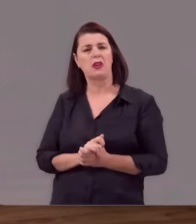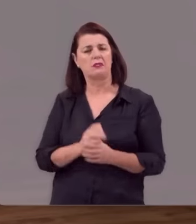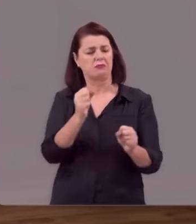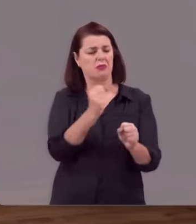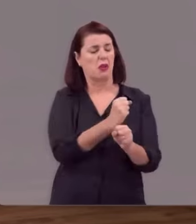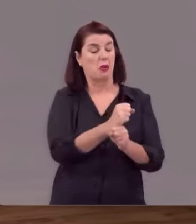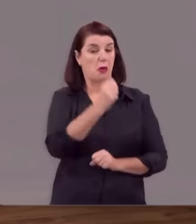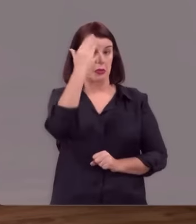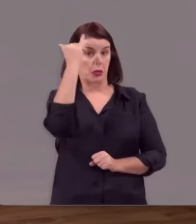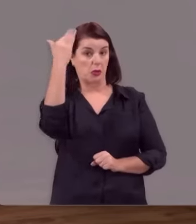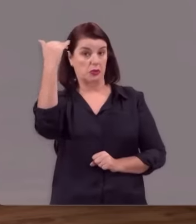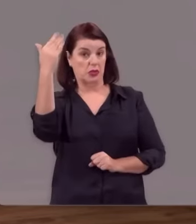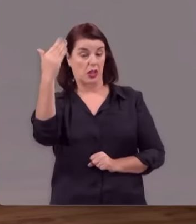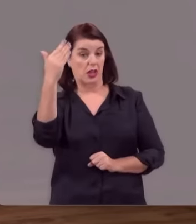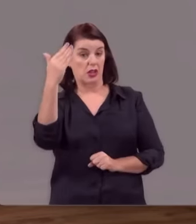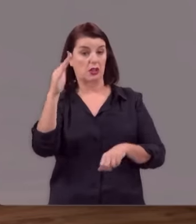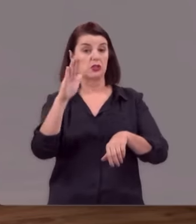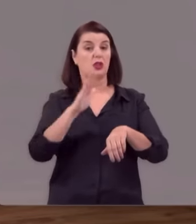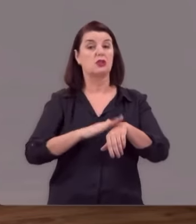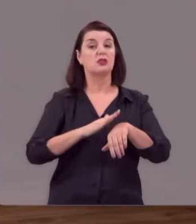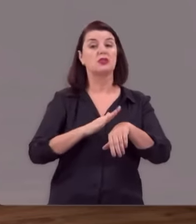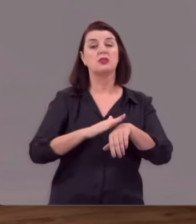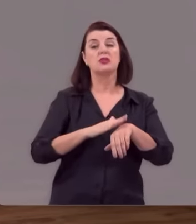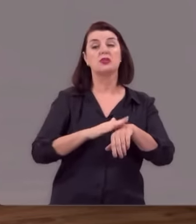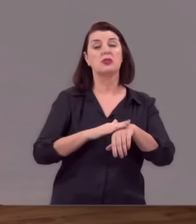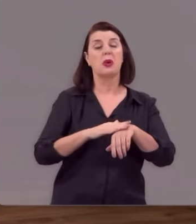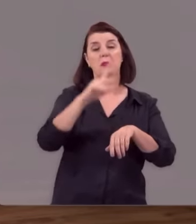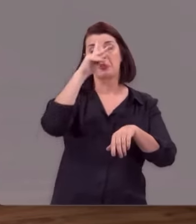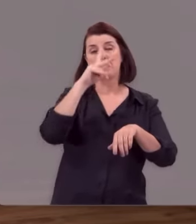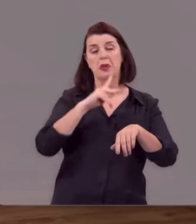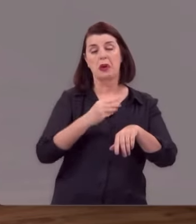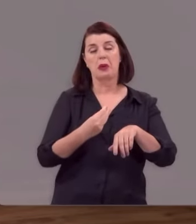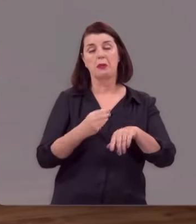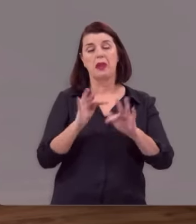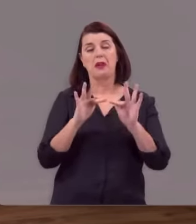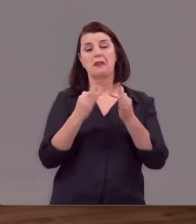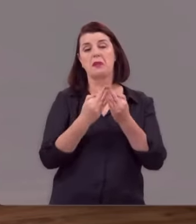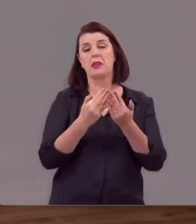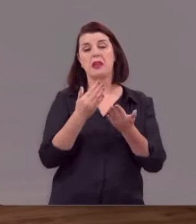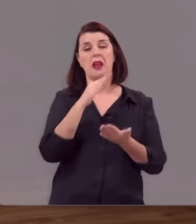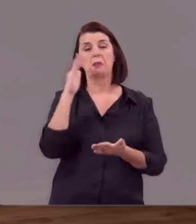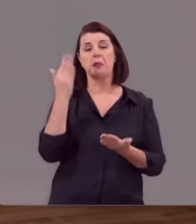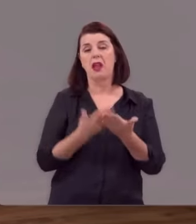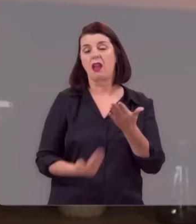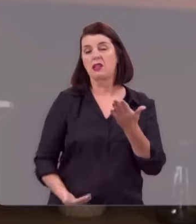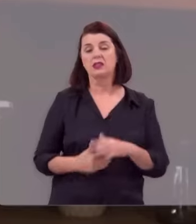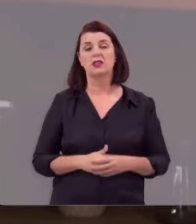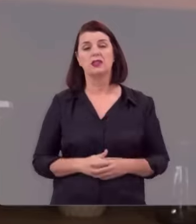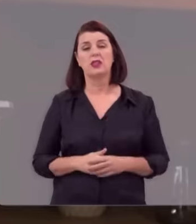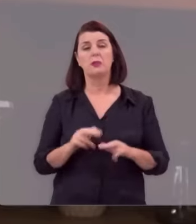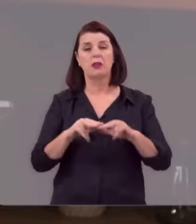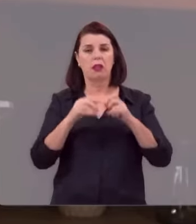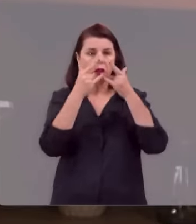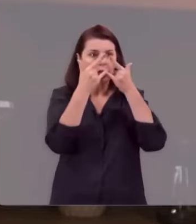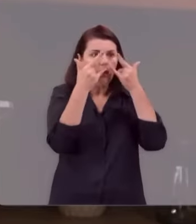constrói o seu sucesso sobre o escombro da própria família, por amor ao dinheiro. Do que